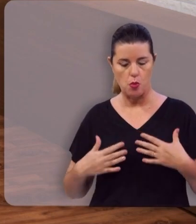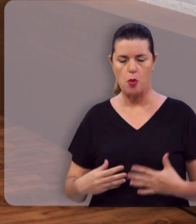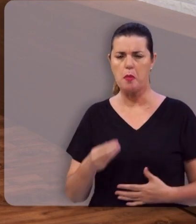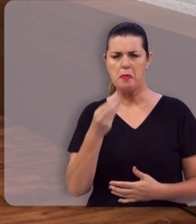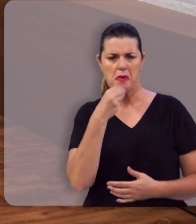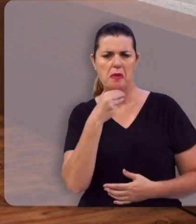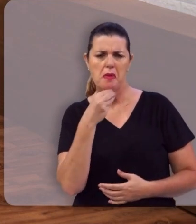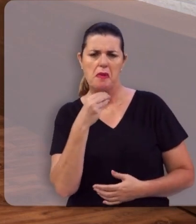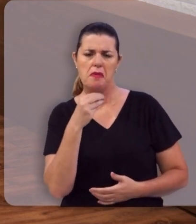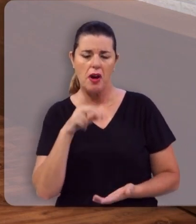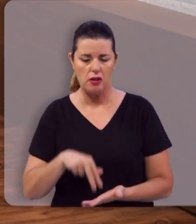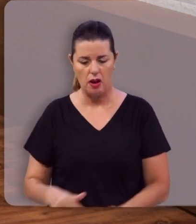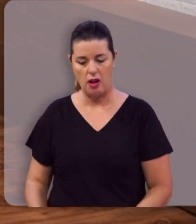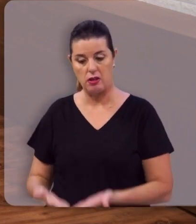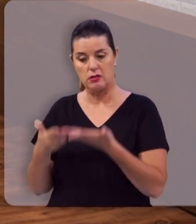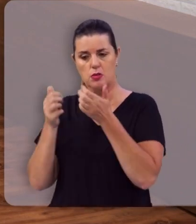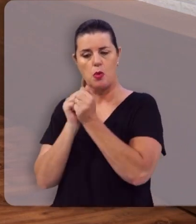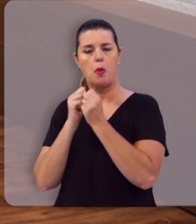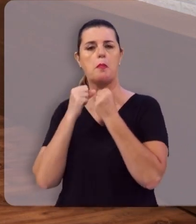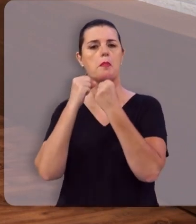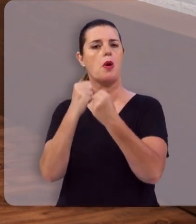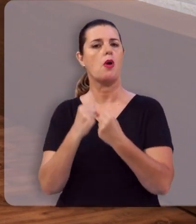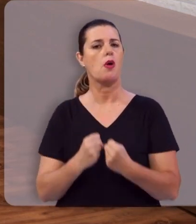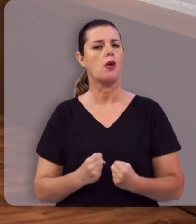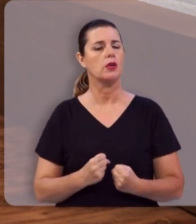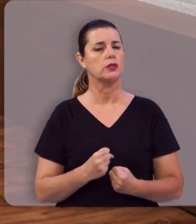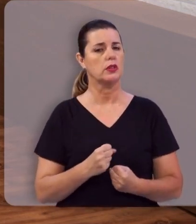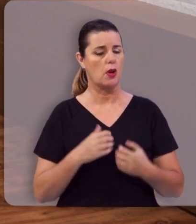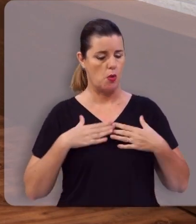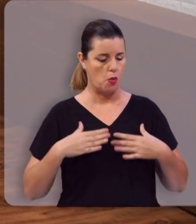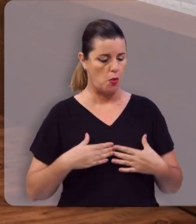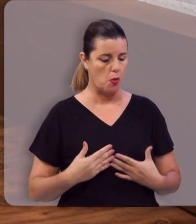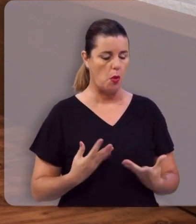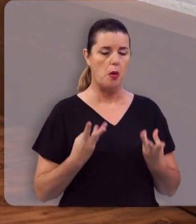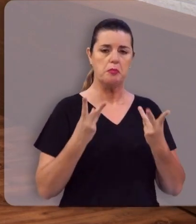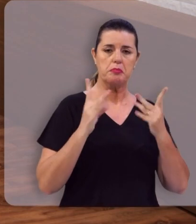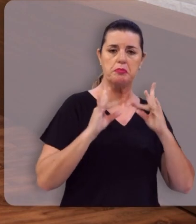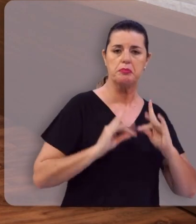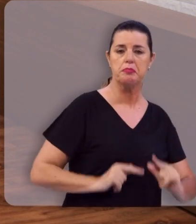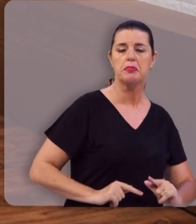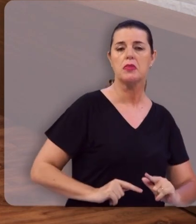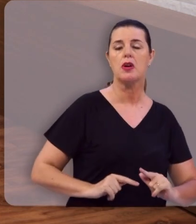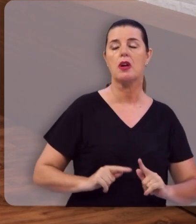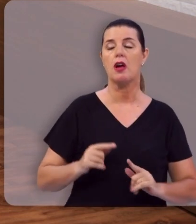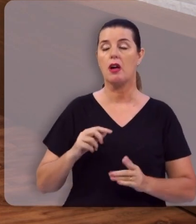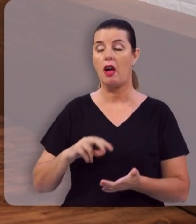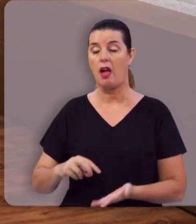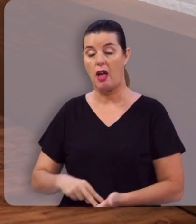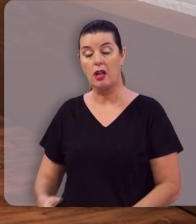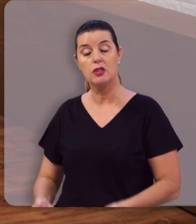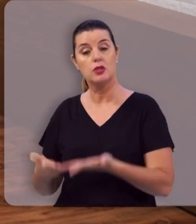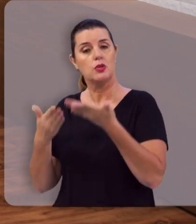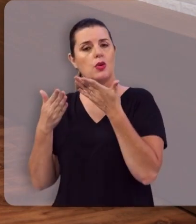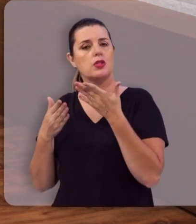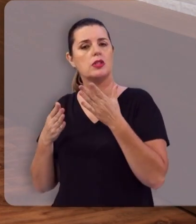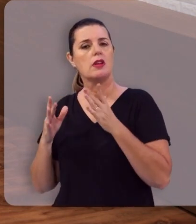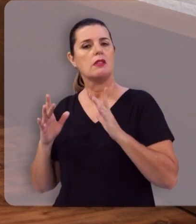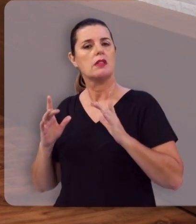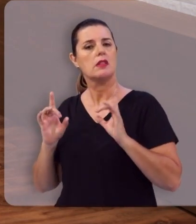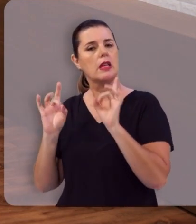fraqueza, ressuscita em poder. Semeia corpo corruptível, ressuscita-se corpo incorruptível e mortal.